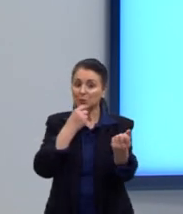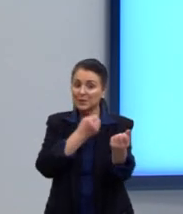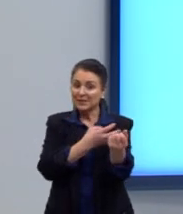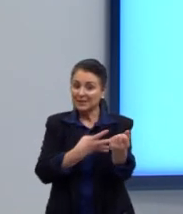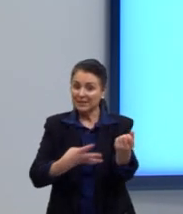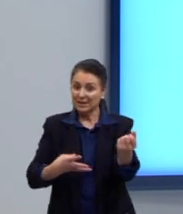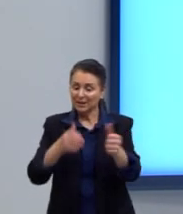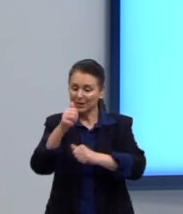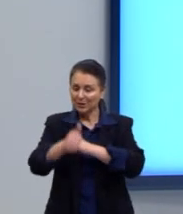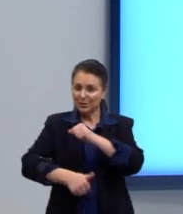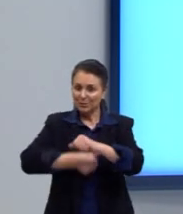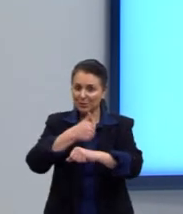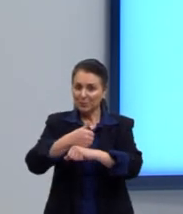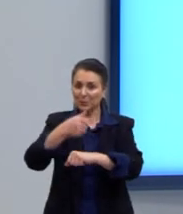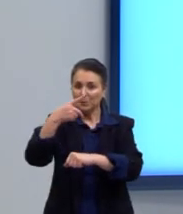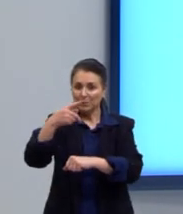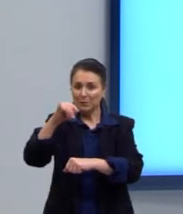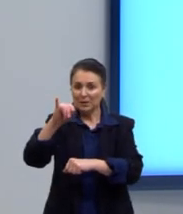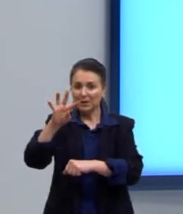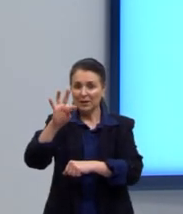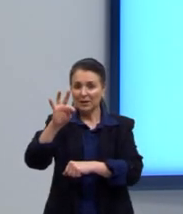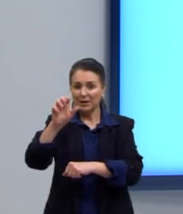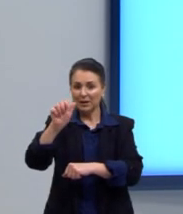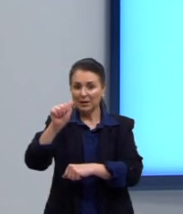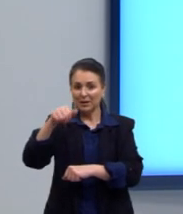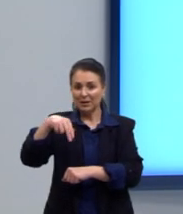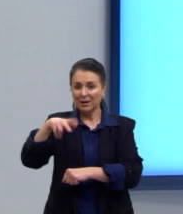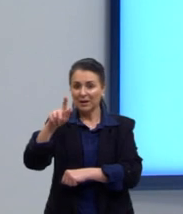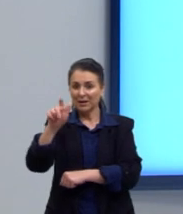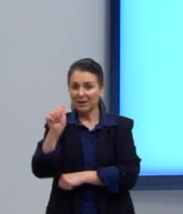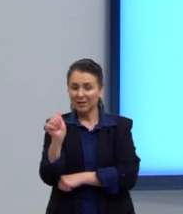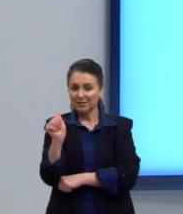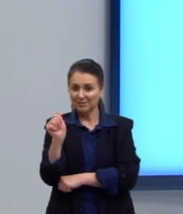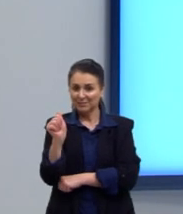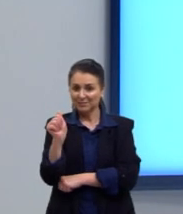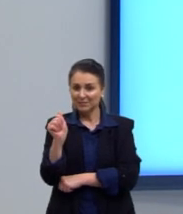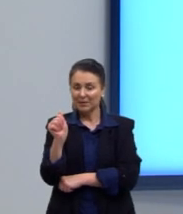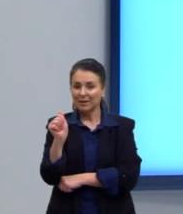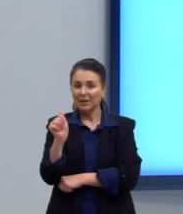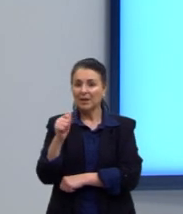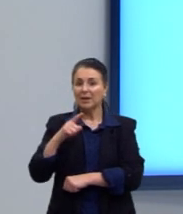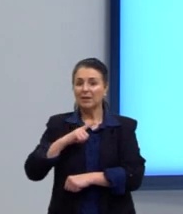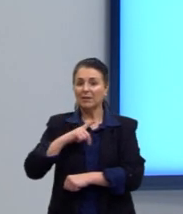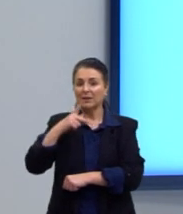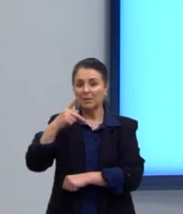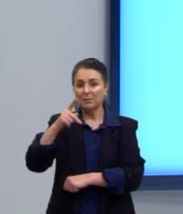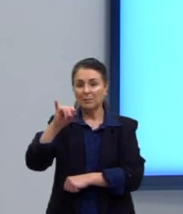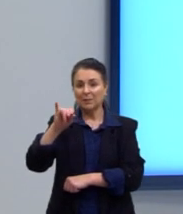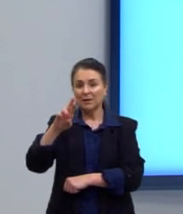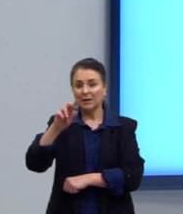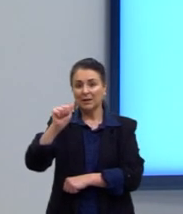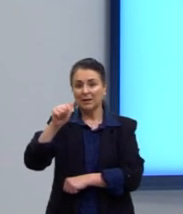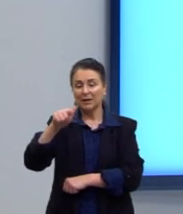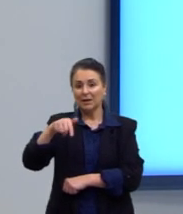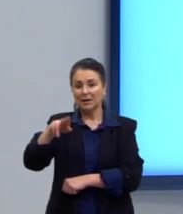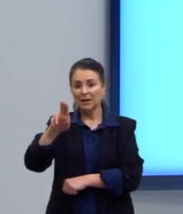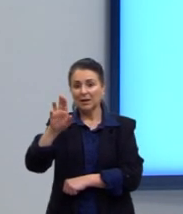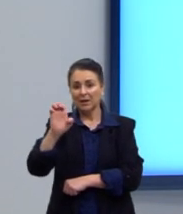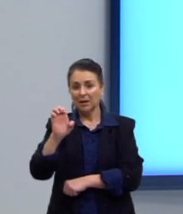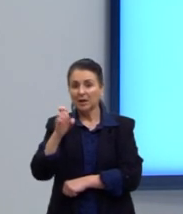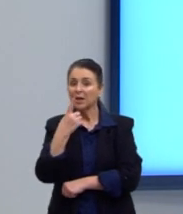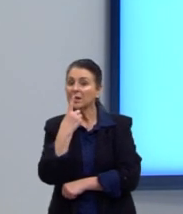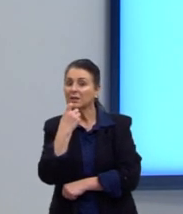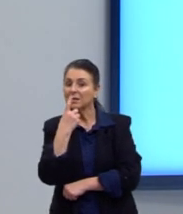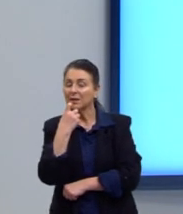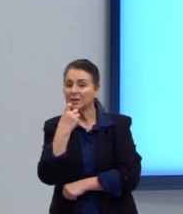substituída por pitanga, palavra que dê vida de pirangue que significa vermelho